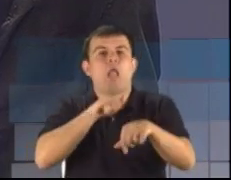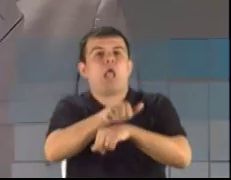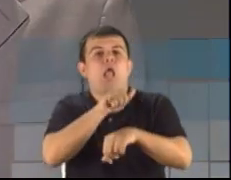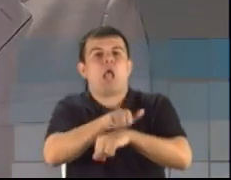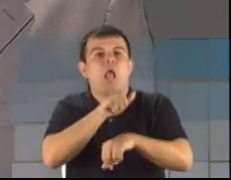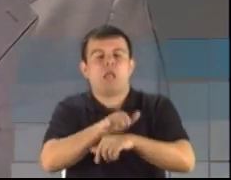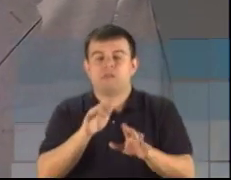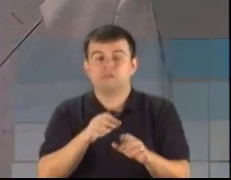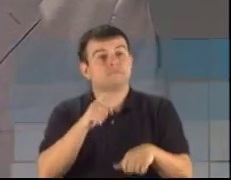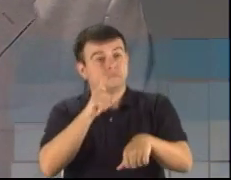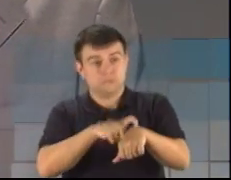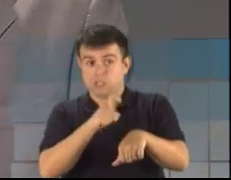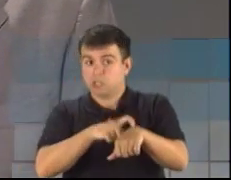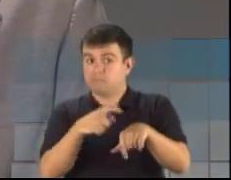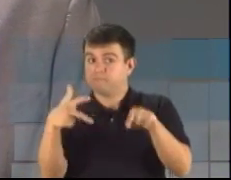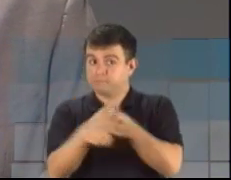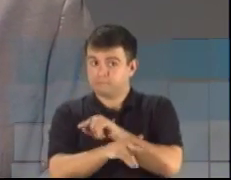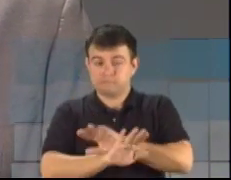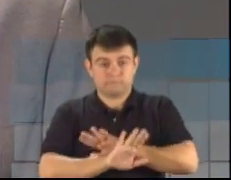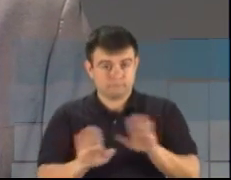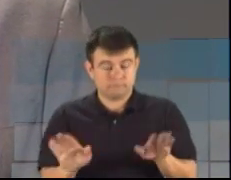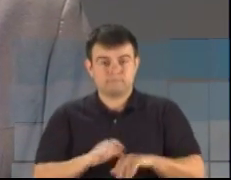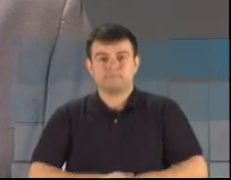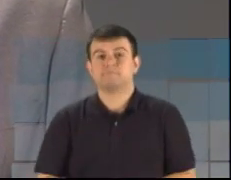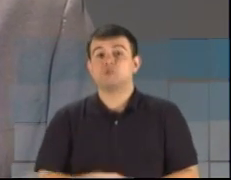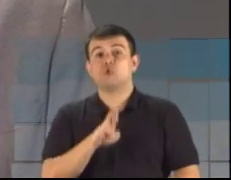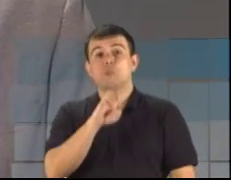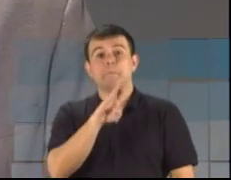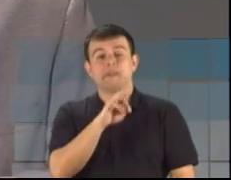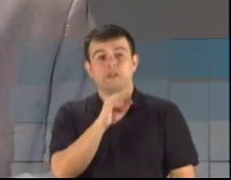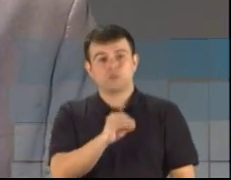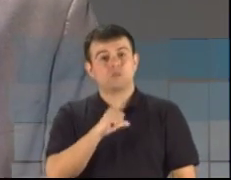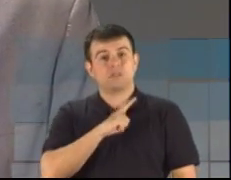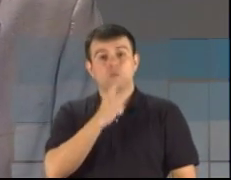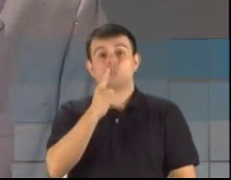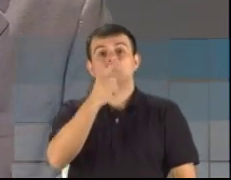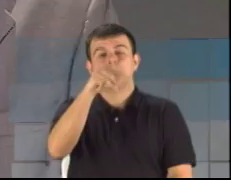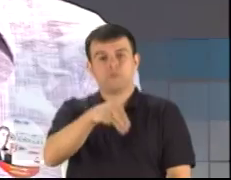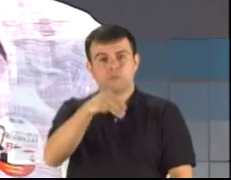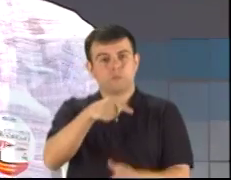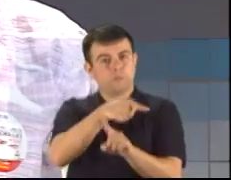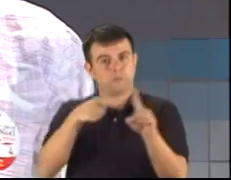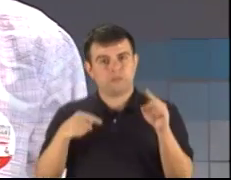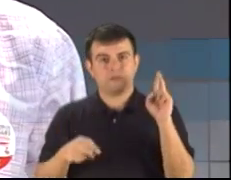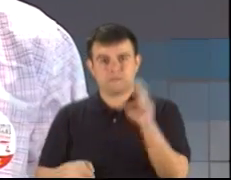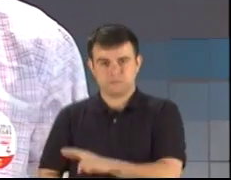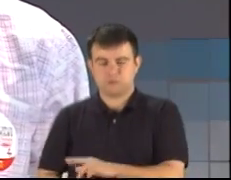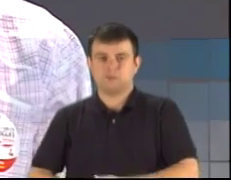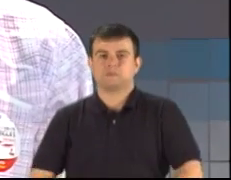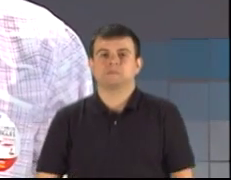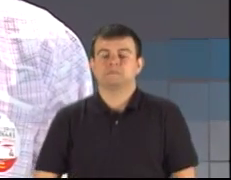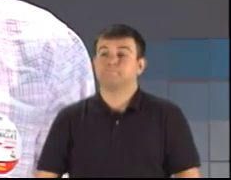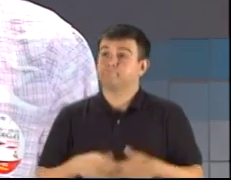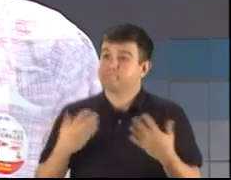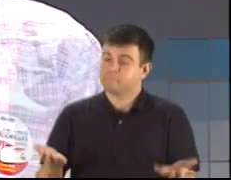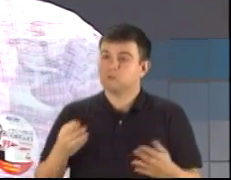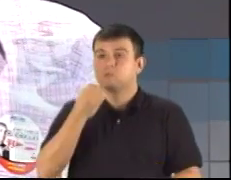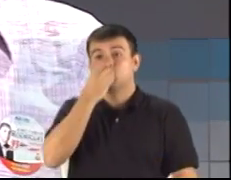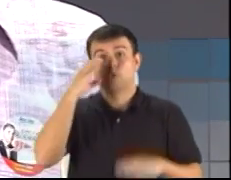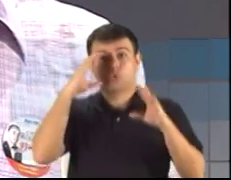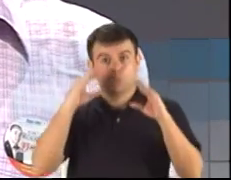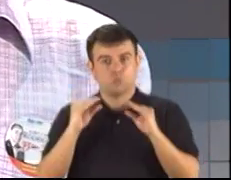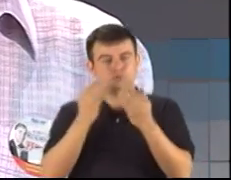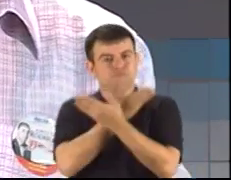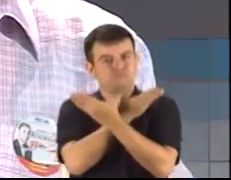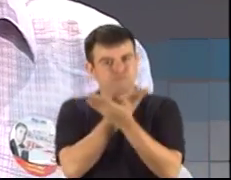perguntar... Tempo esgotado. O candidato, o candidato Roberto Vilodri, tem um minuto e meio para a resposta, candidato. Bom, primeiramente, boa noite a todos